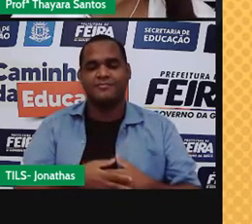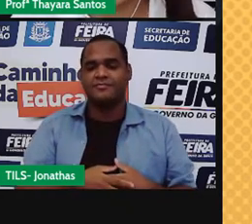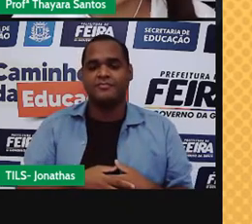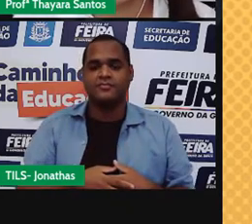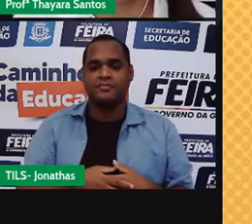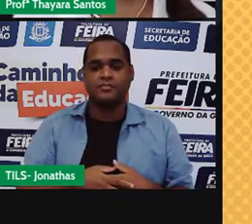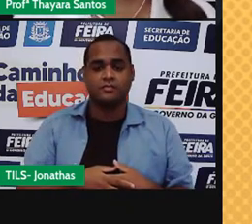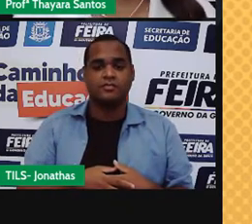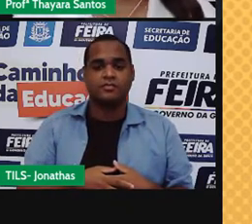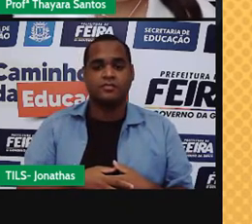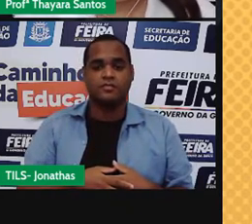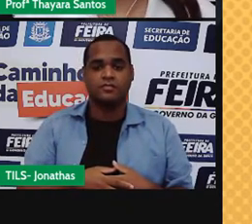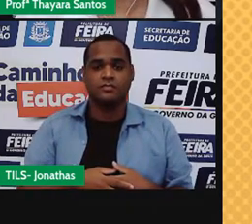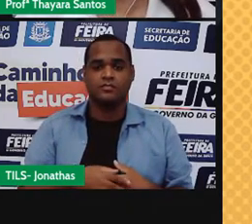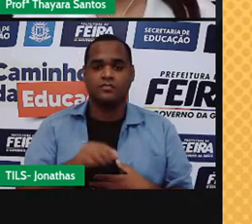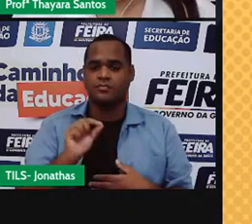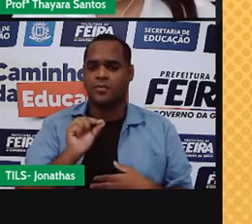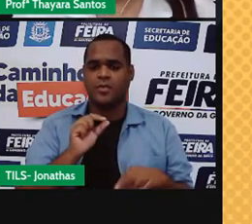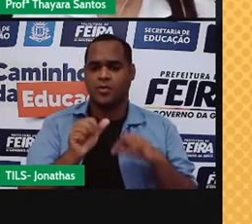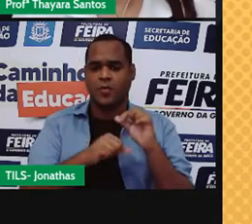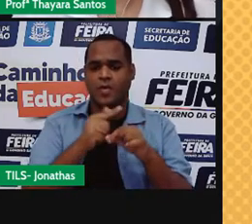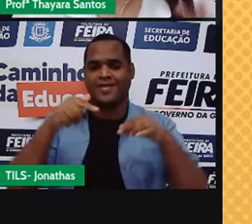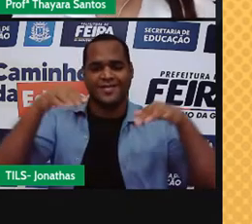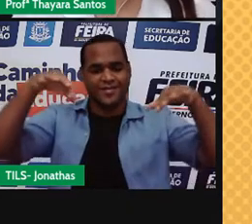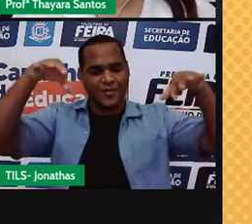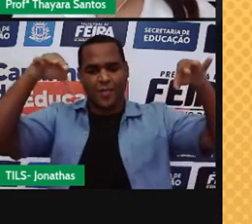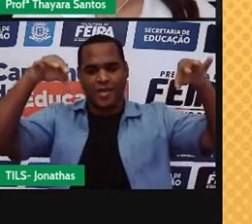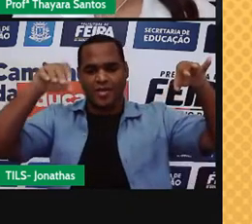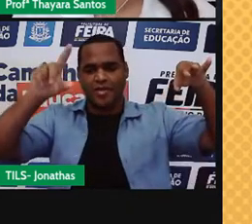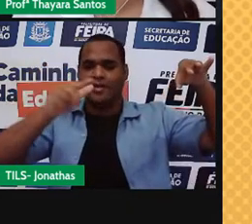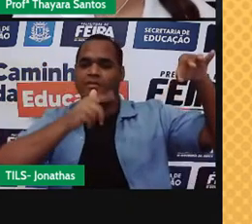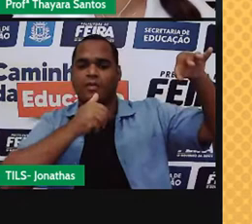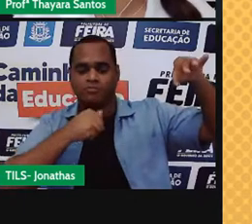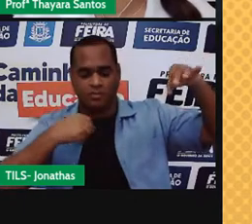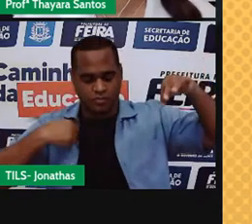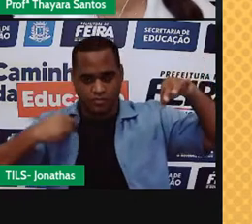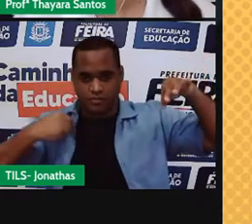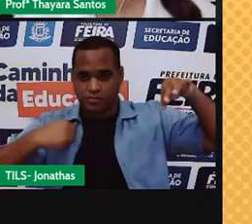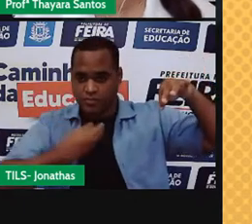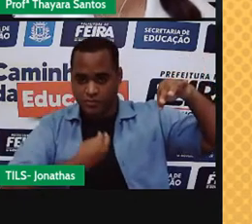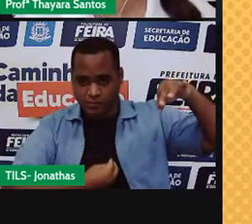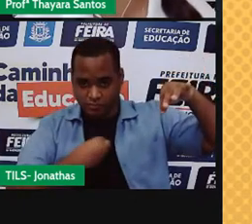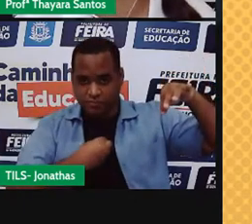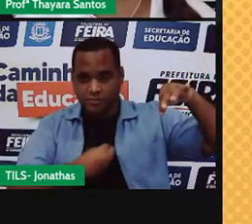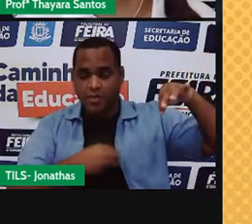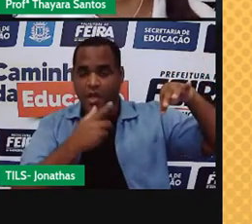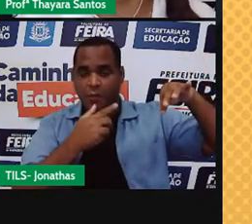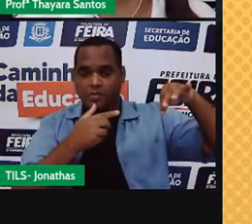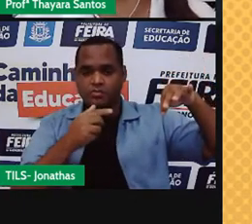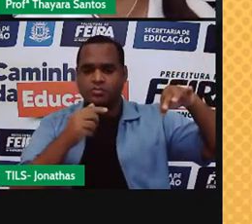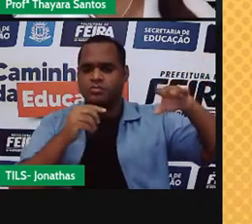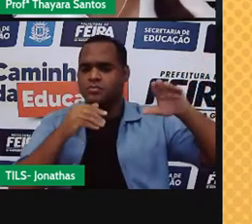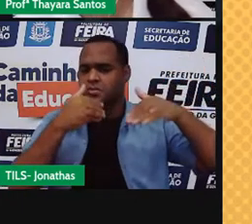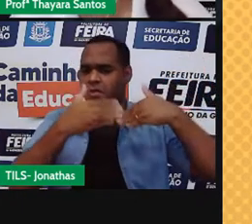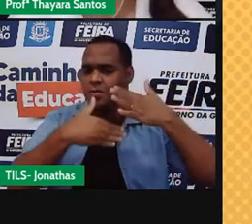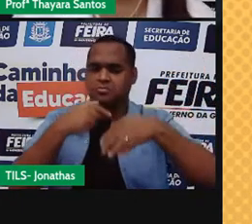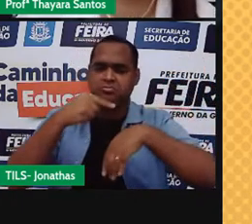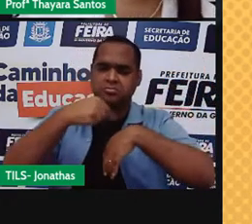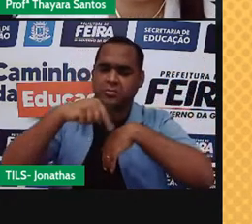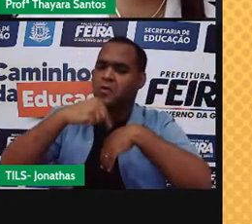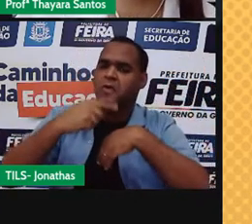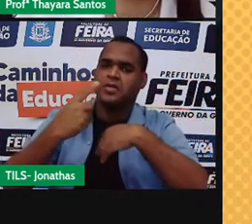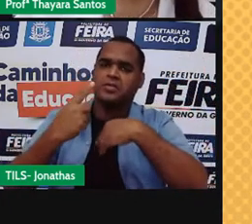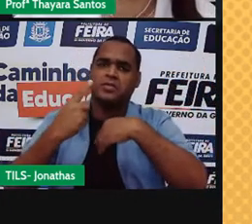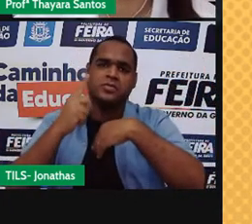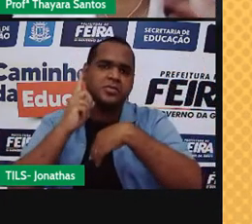Quando eu coloco uma roupa para secar no varal, a roupa está molhada, coloco ela lá no varal, depois de algumas horas, às